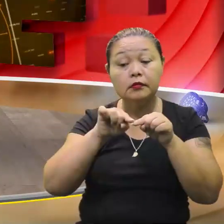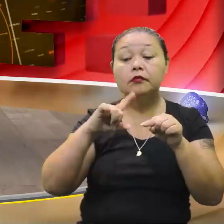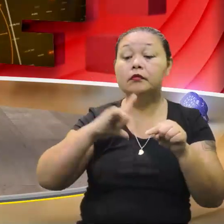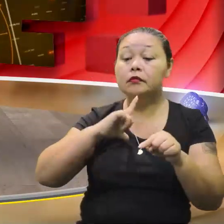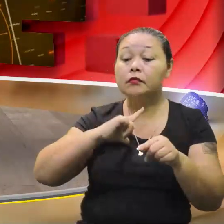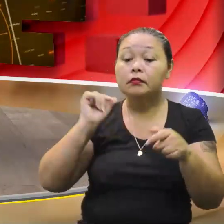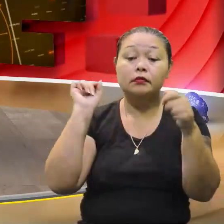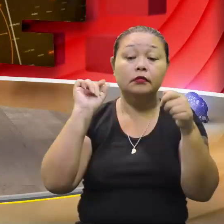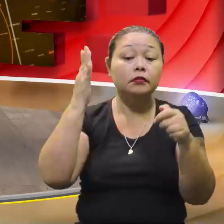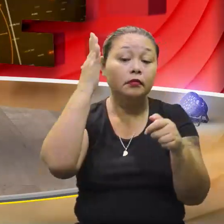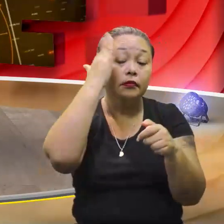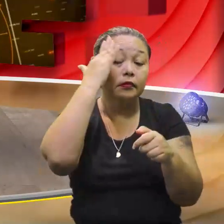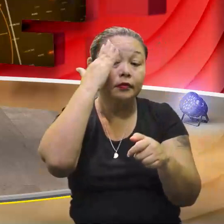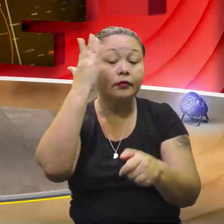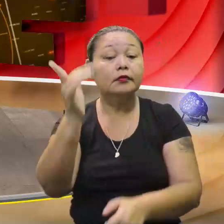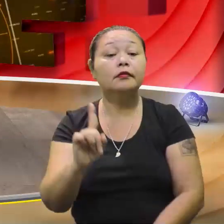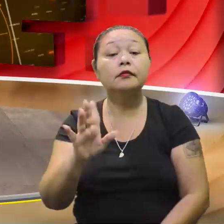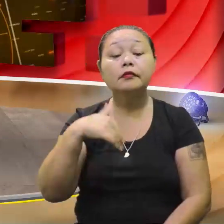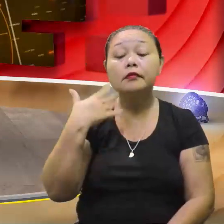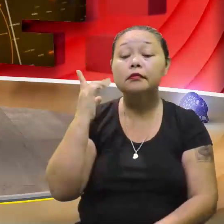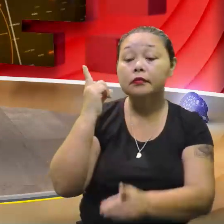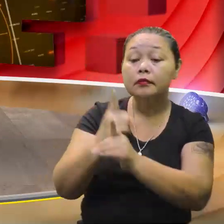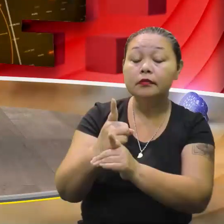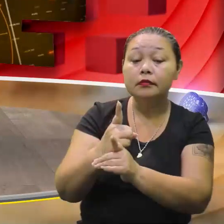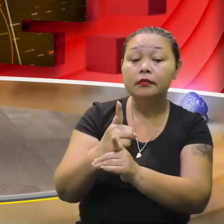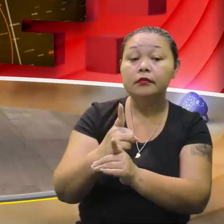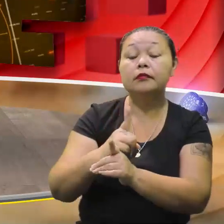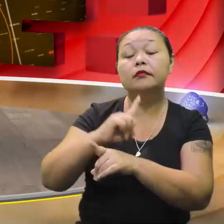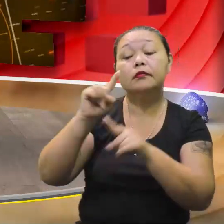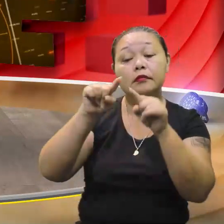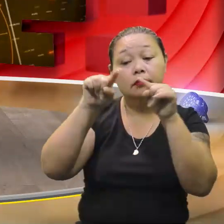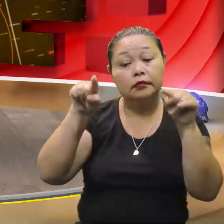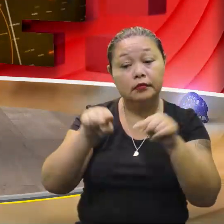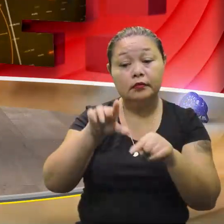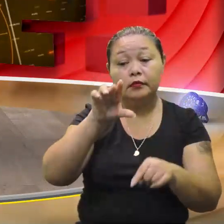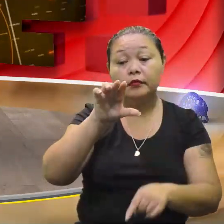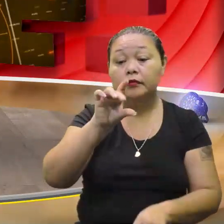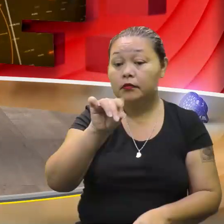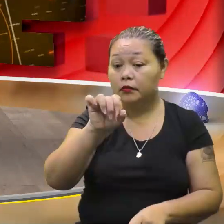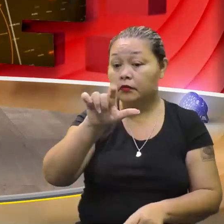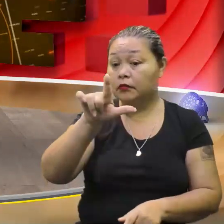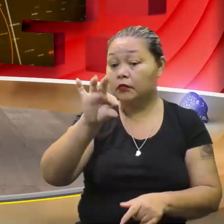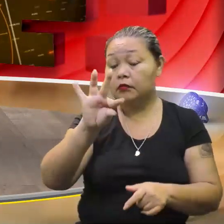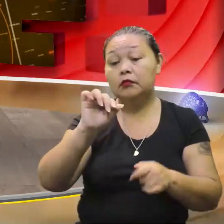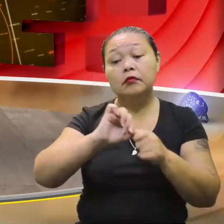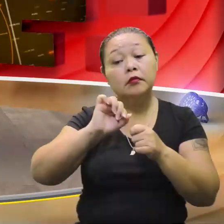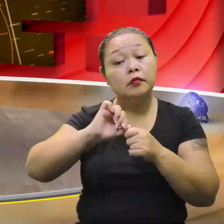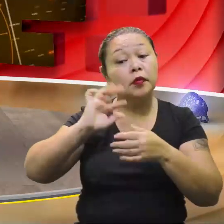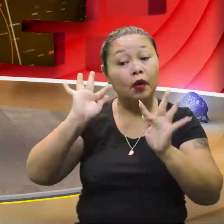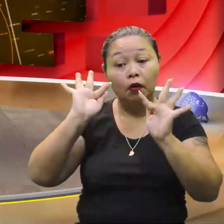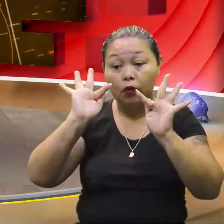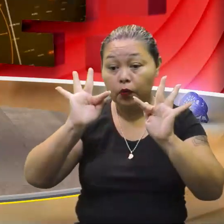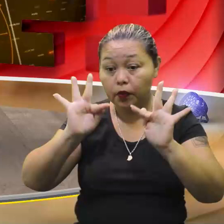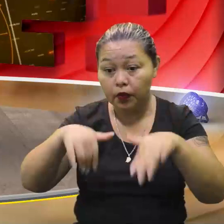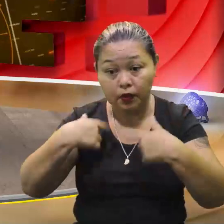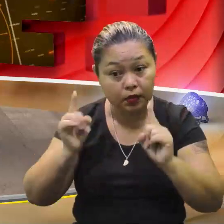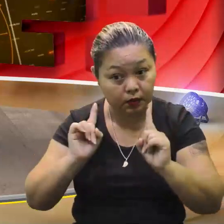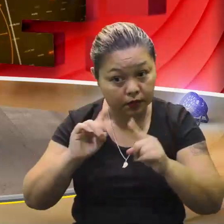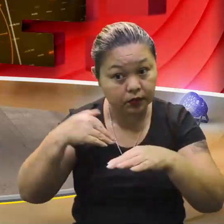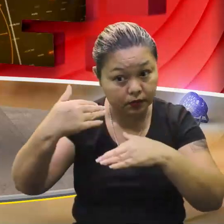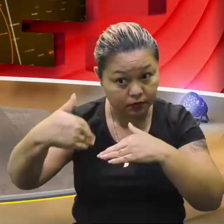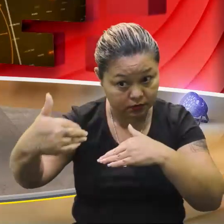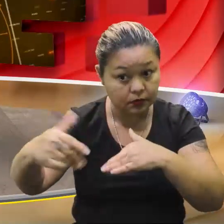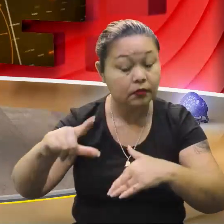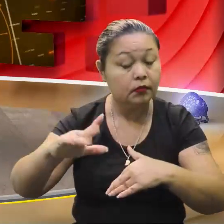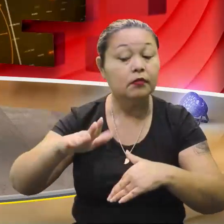tem o que saber. Achou o delta? O delta é uma continuidade, porque não chegamos na resposta final ainda,